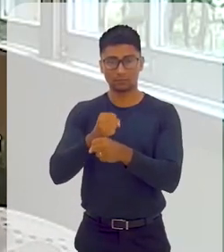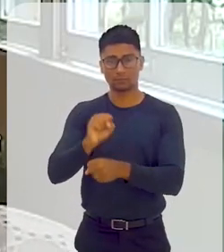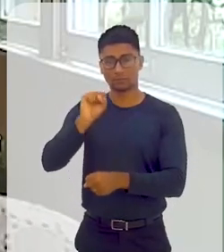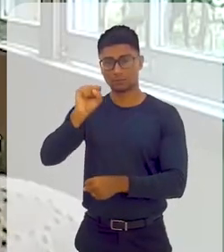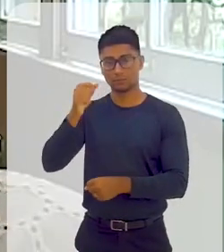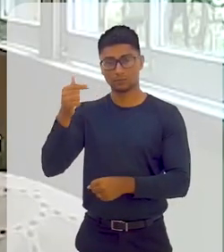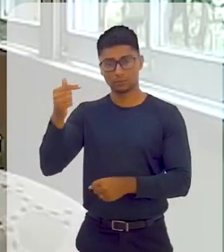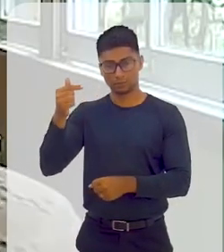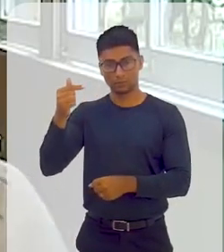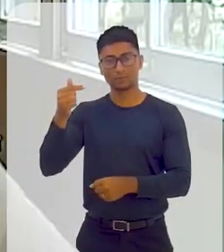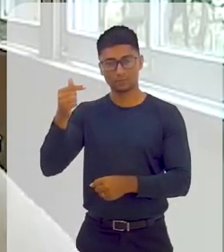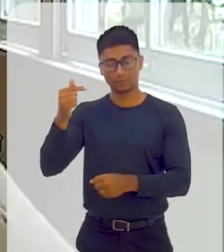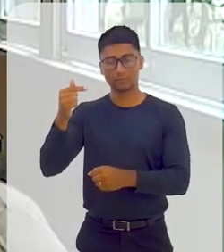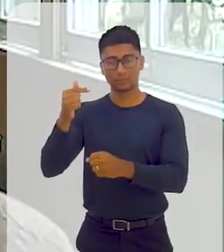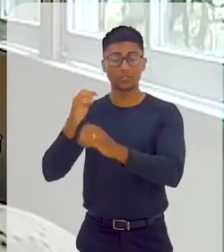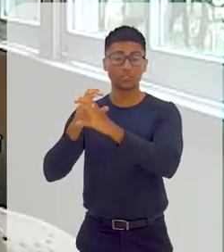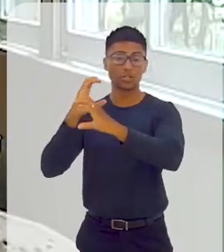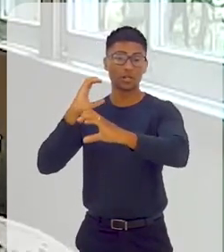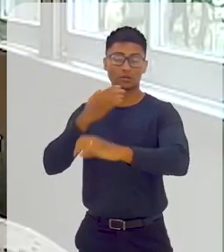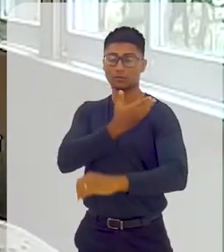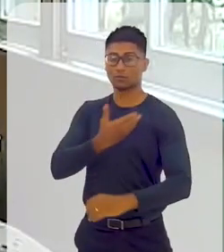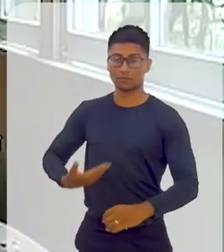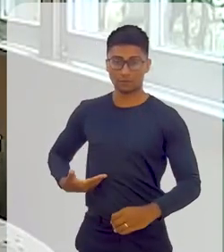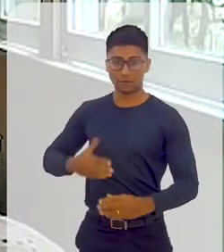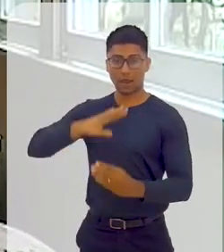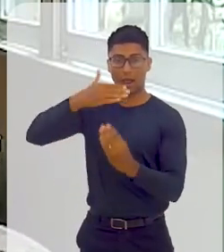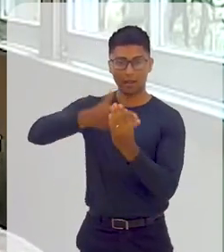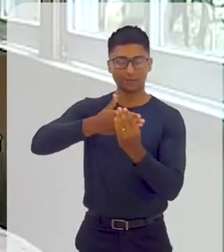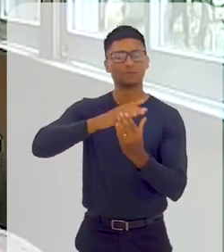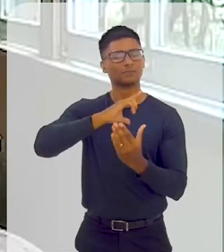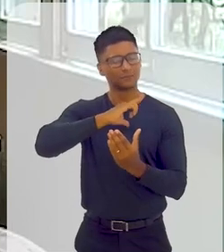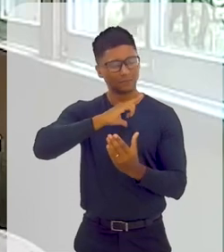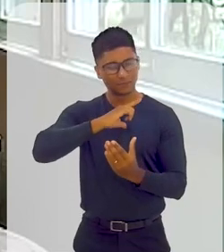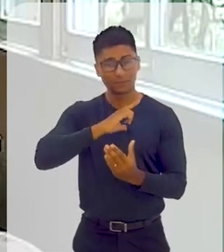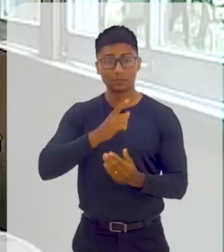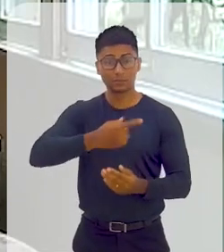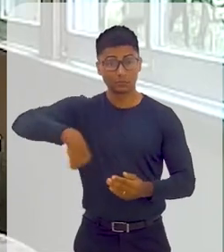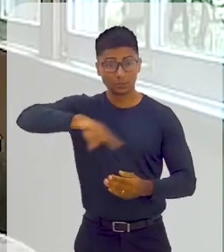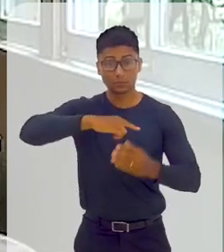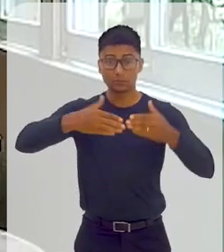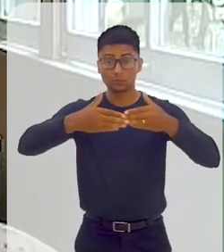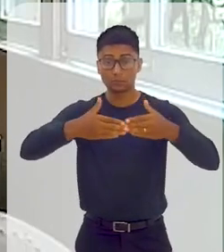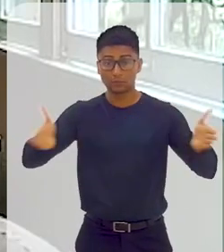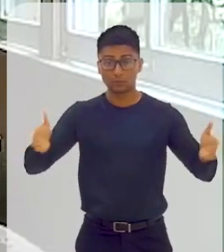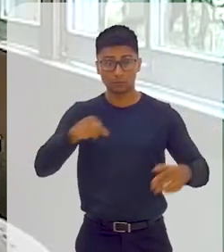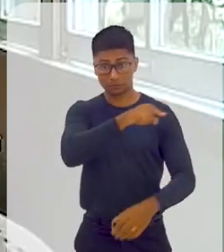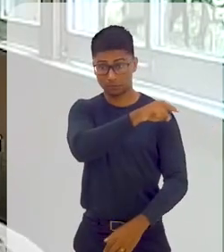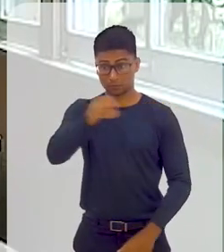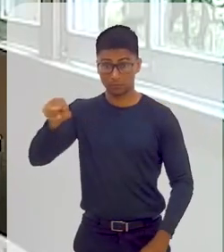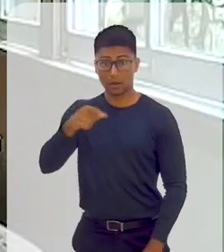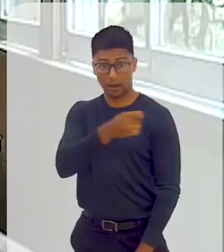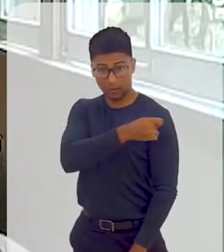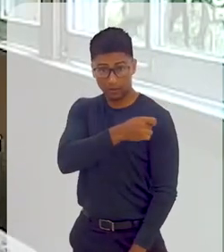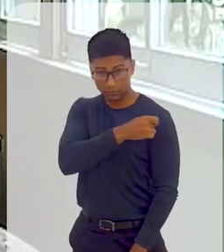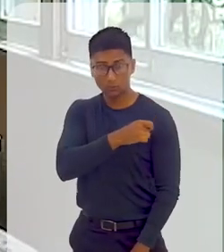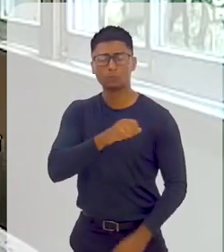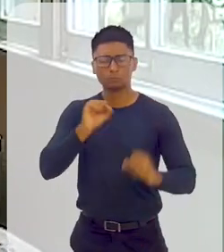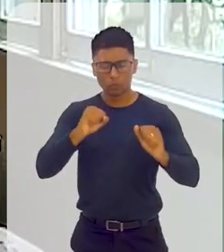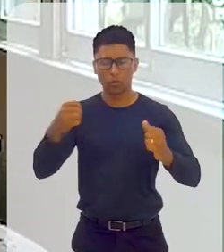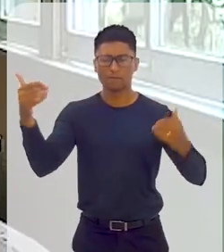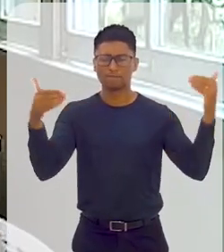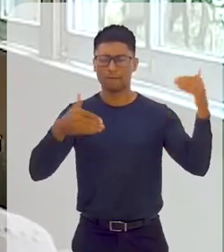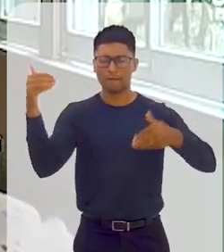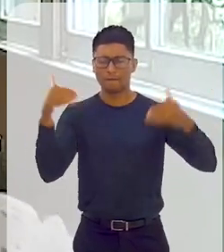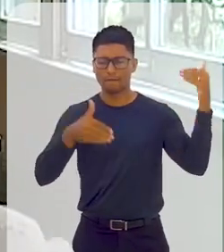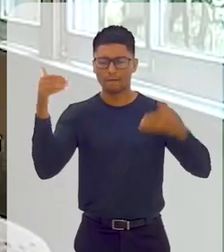abertos para que os estudantes possam ir lá fazer as suas pesquisas. Nós tivemos um problema